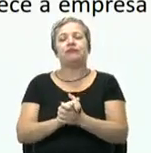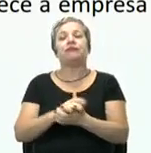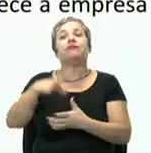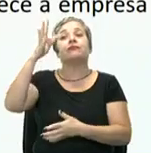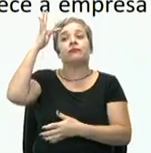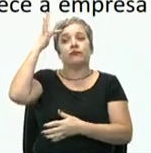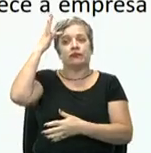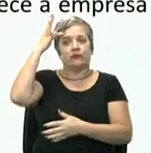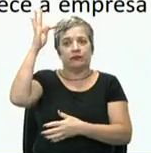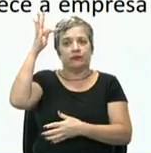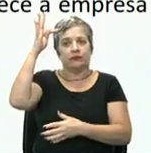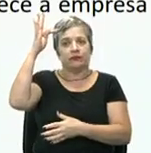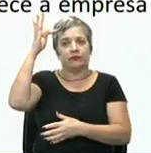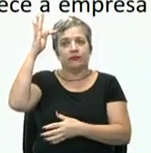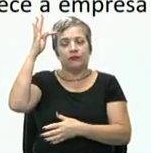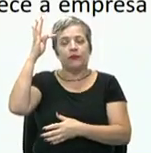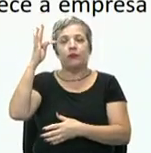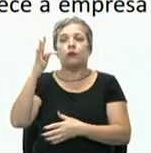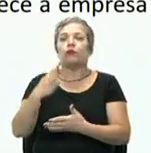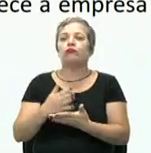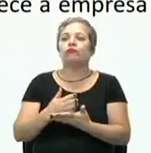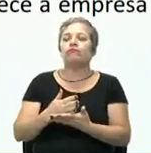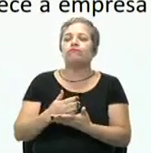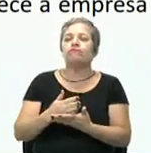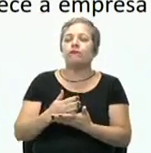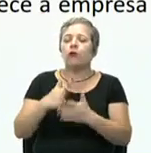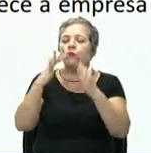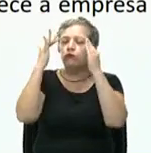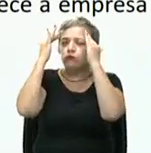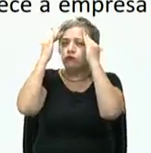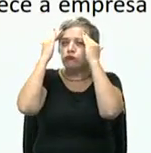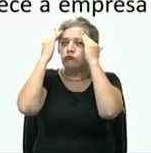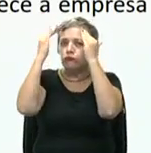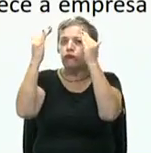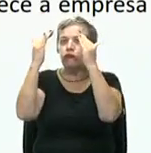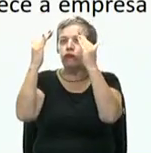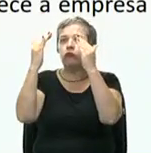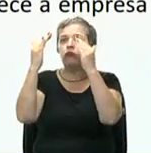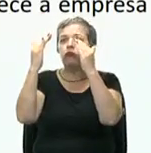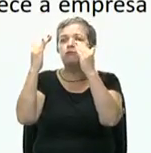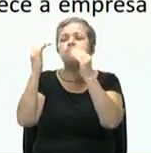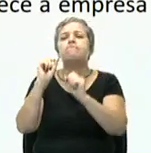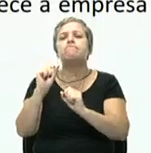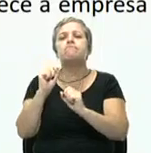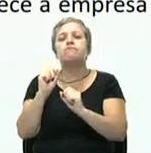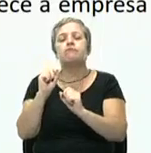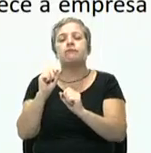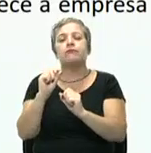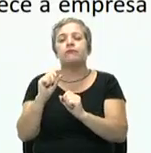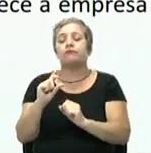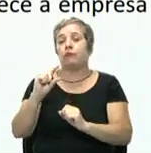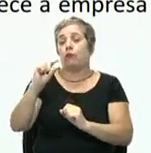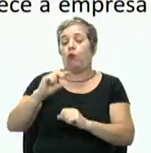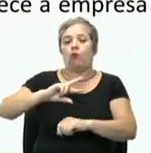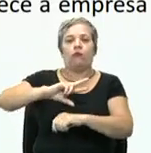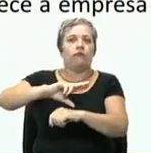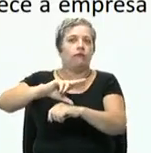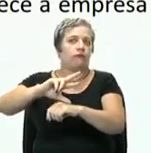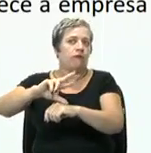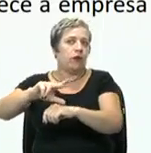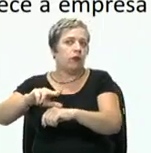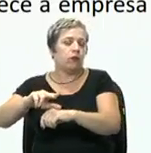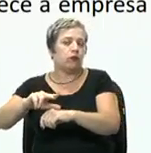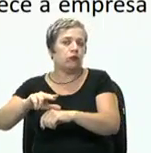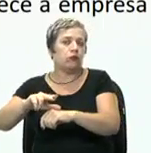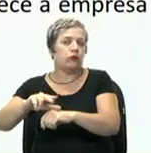teorias percursoras, elas focaram ou focalizavam um pouco ou vários ou